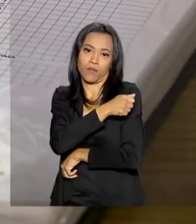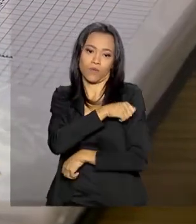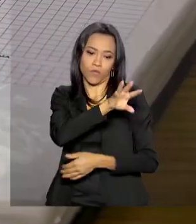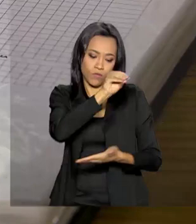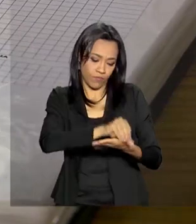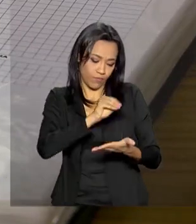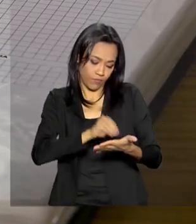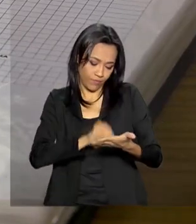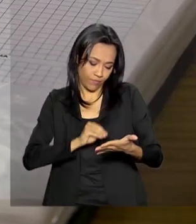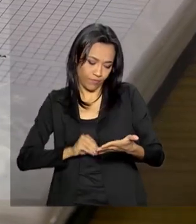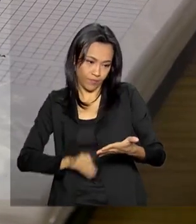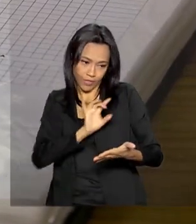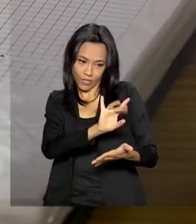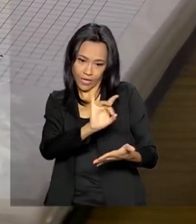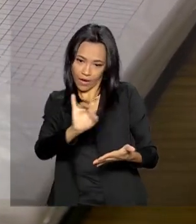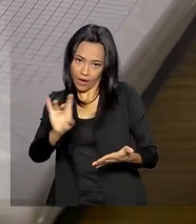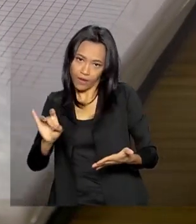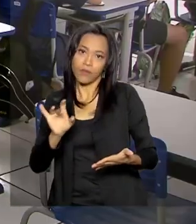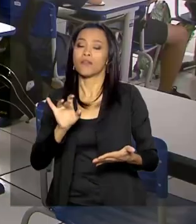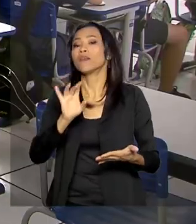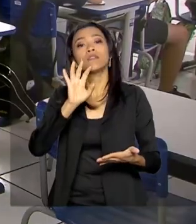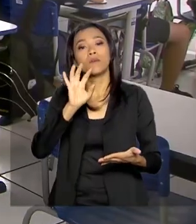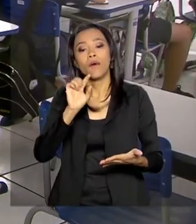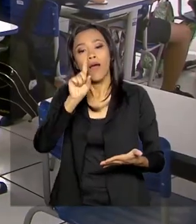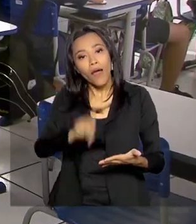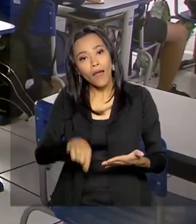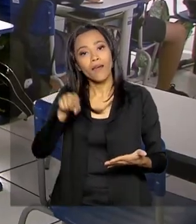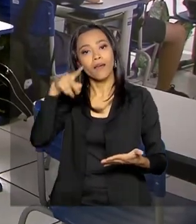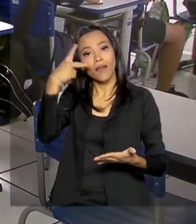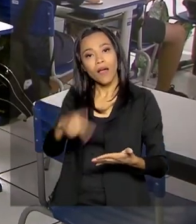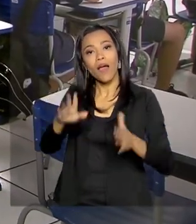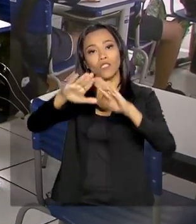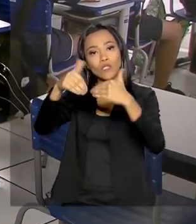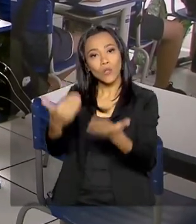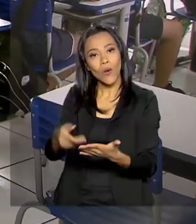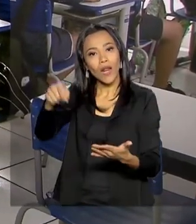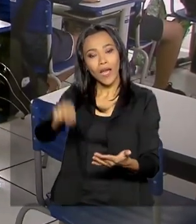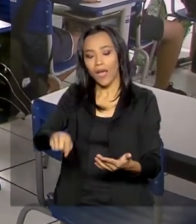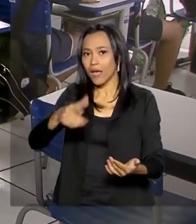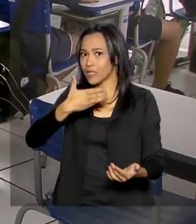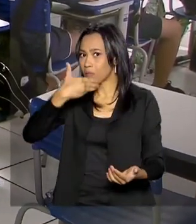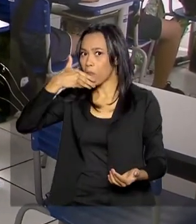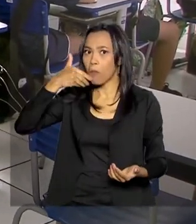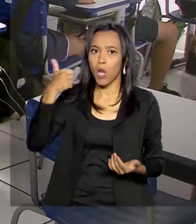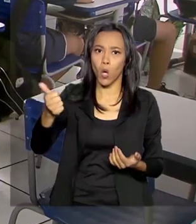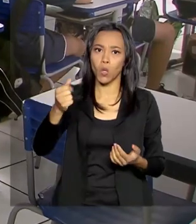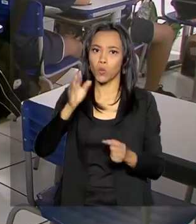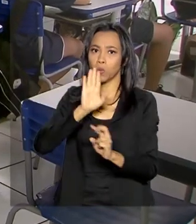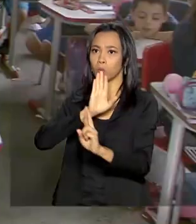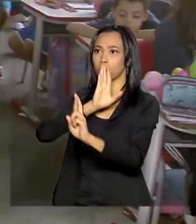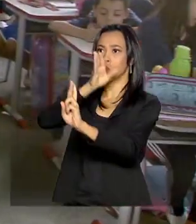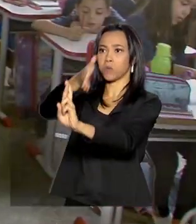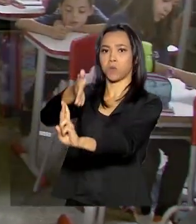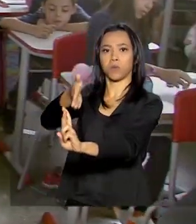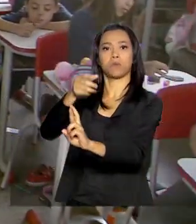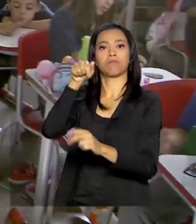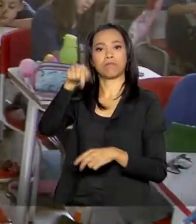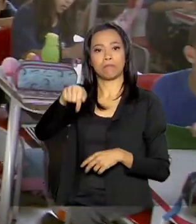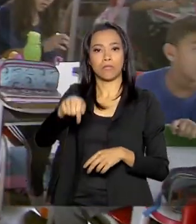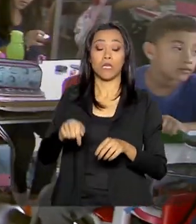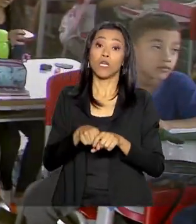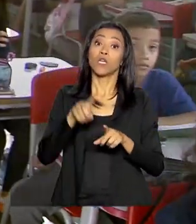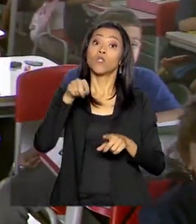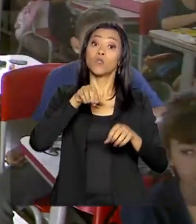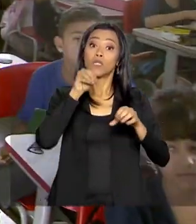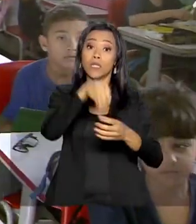diário. O jeito de funcionar levou a escola a ser uma das mais bem qualificadas no último Sistema